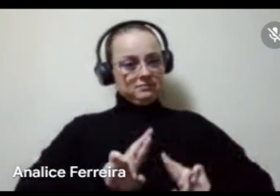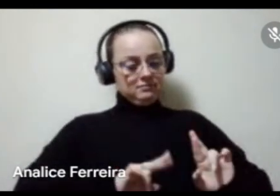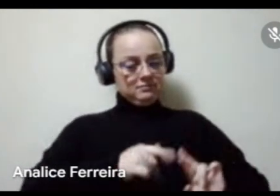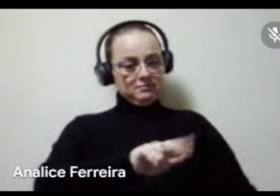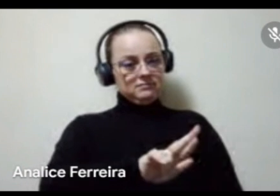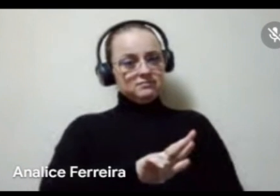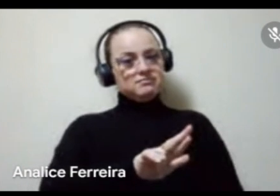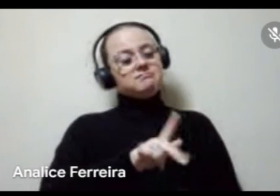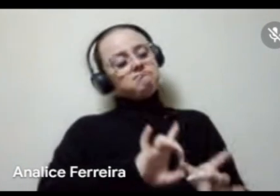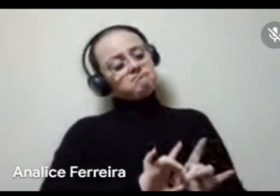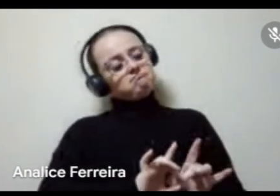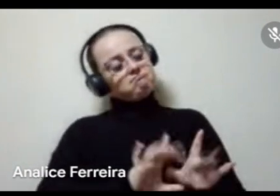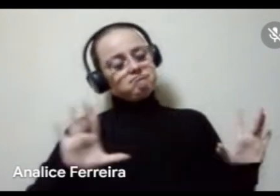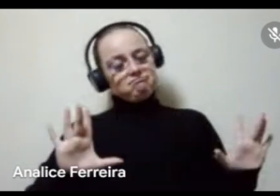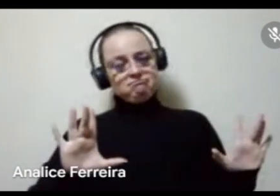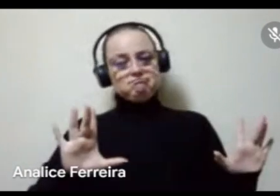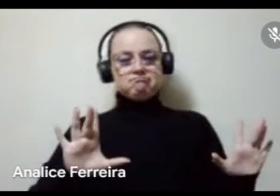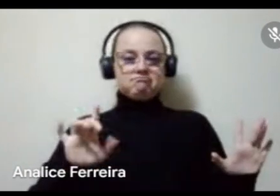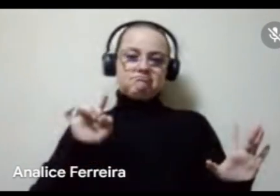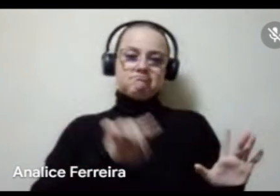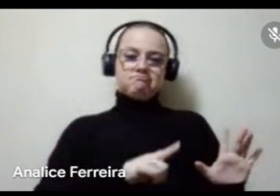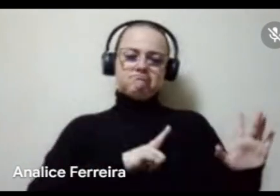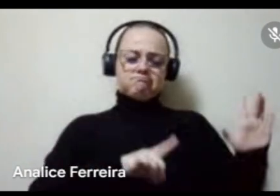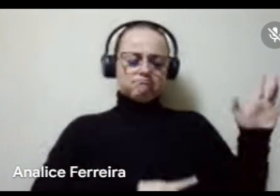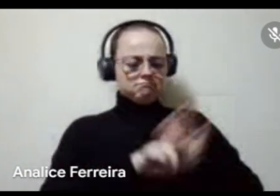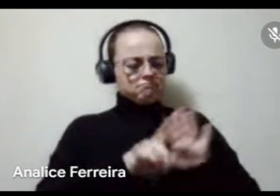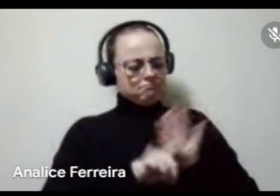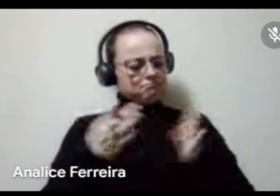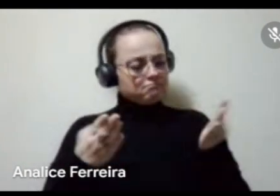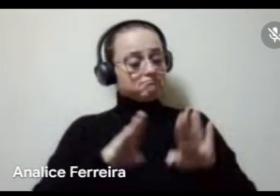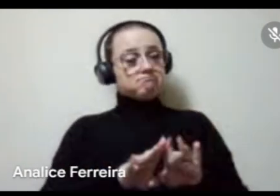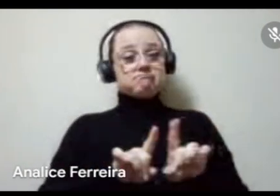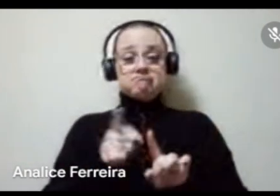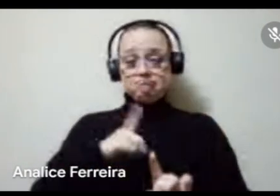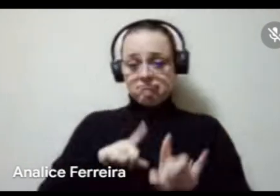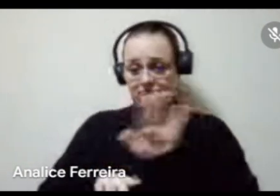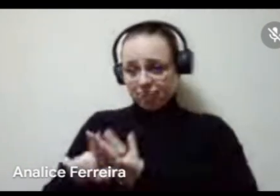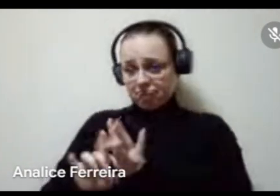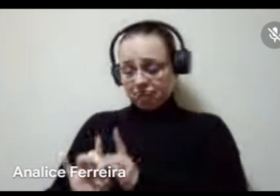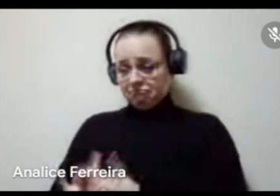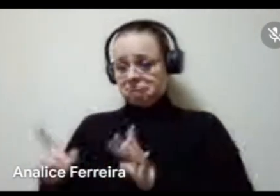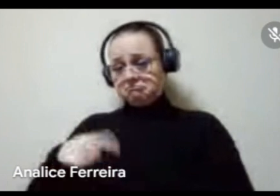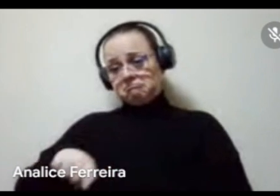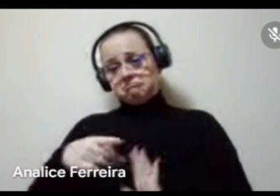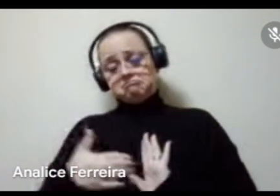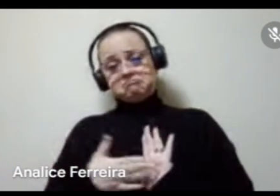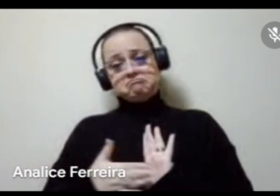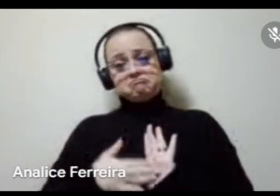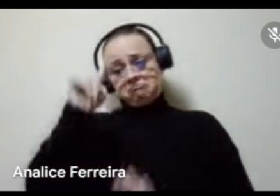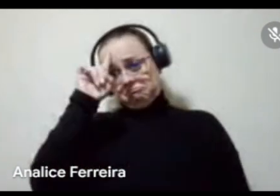está disponível, lá tem perguntas fechadas, mas também perguntas abertas, vocês podem propor ideias,